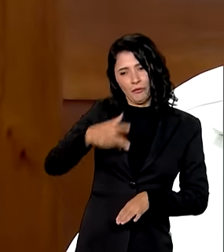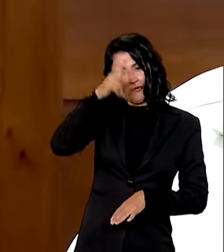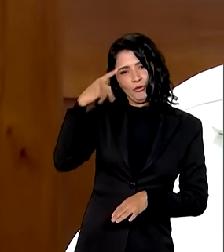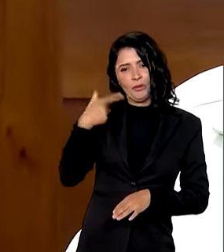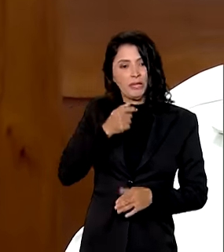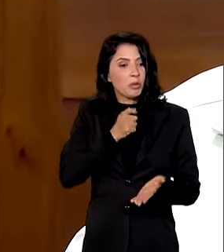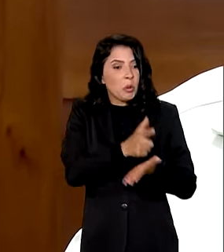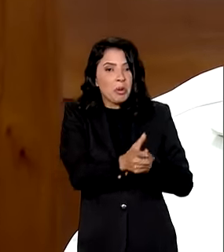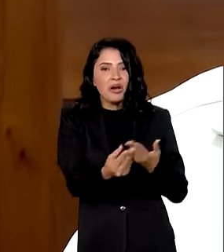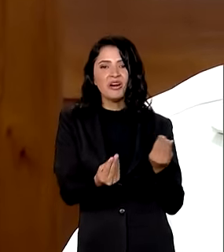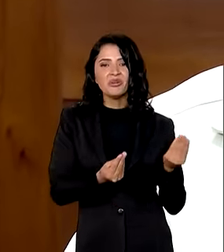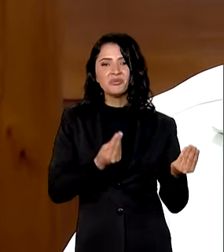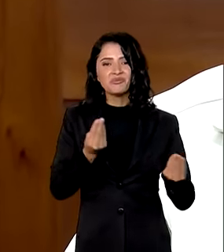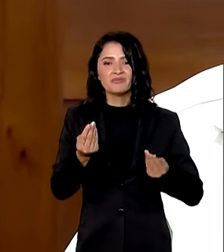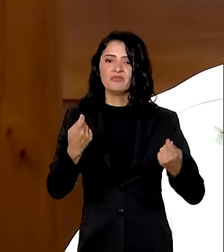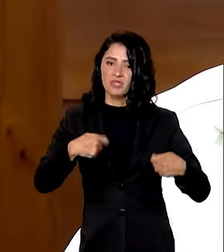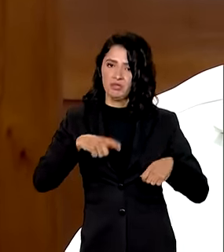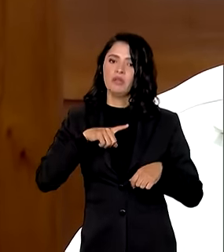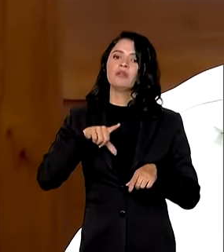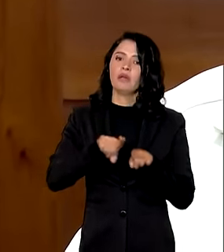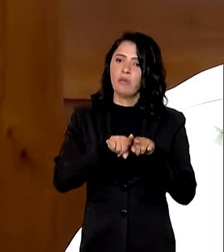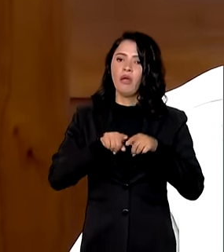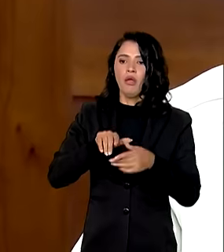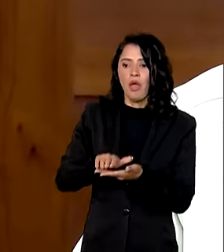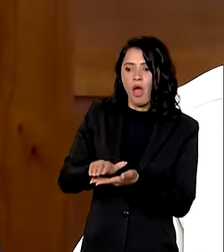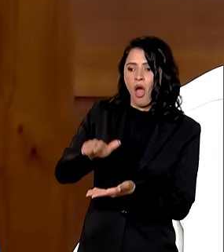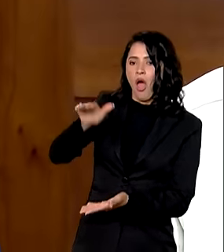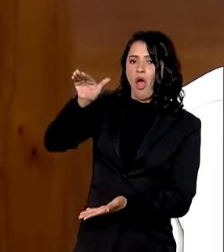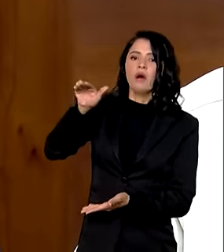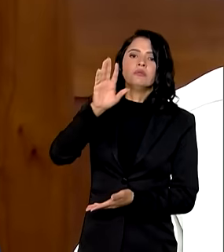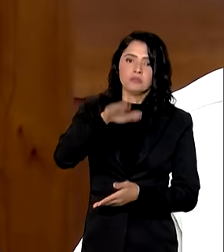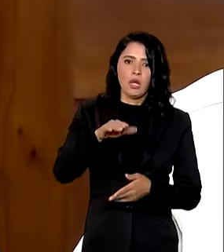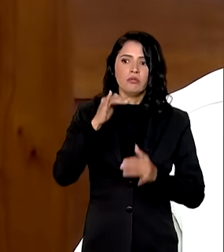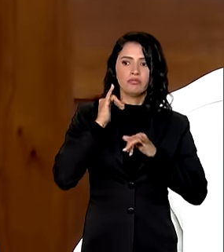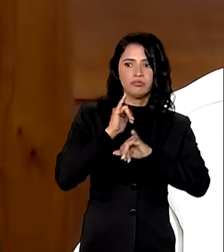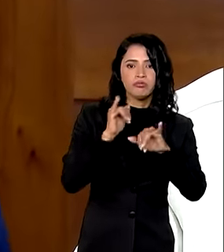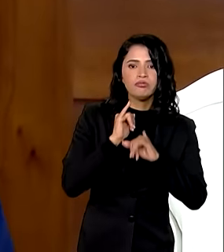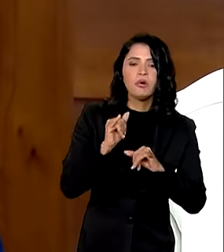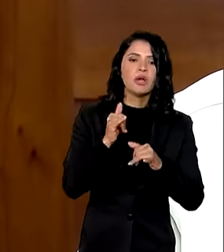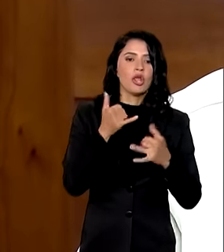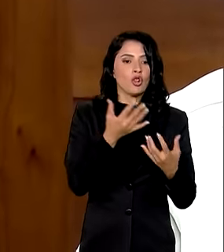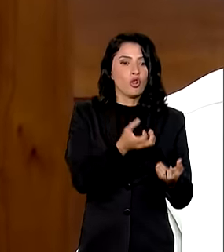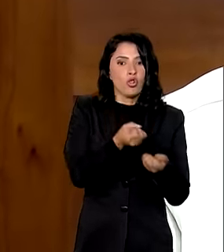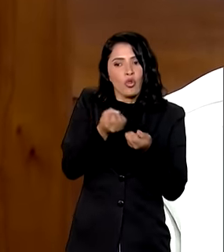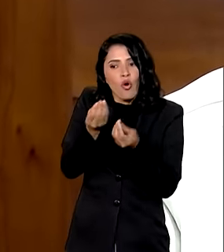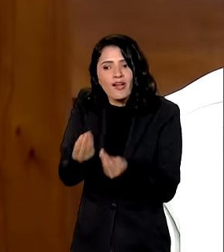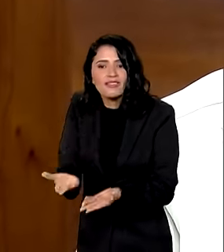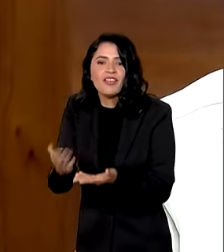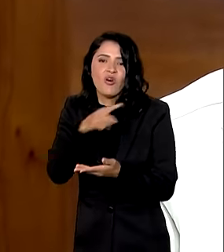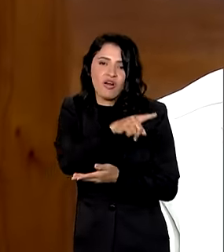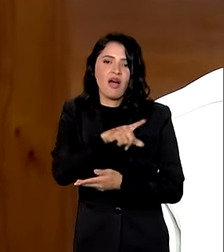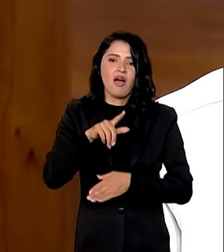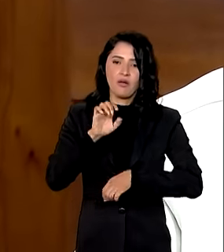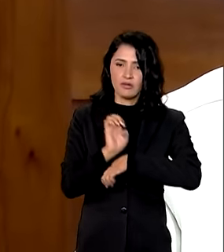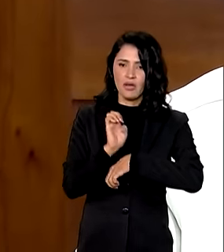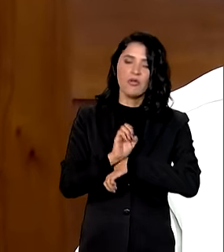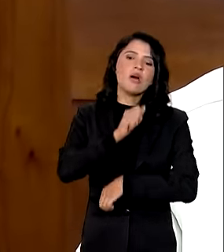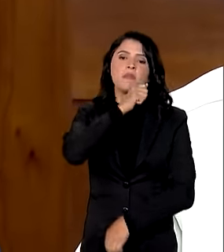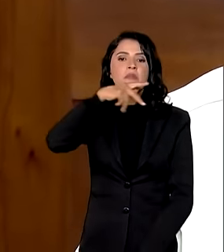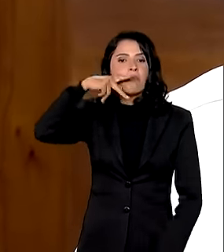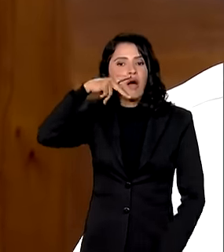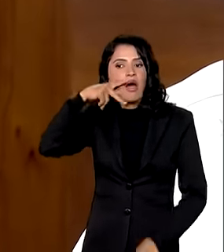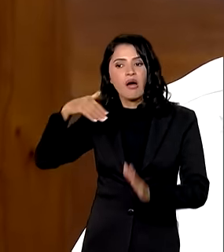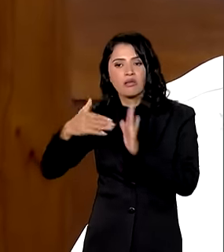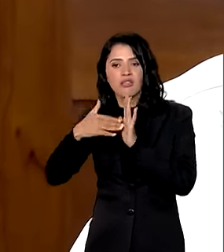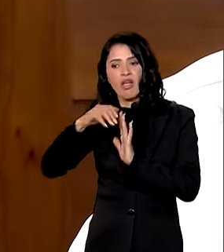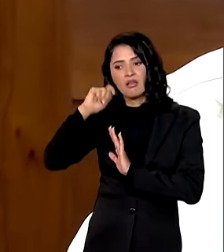adquirir o produto. Obviamente tem uma campanha de doação do Amapá, meu querido estado, até o Rio Grande do Sul, por onde